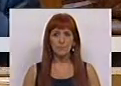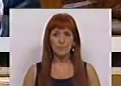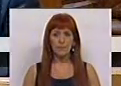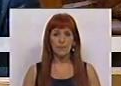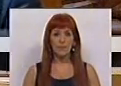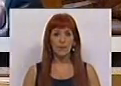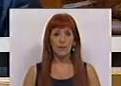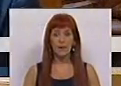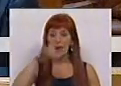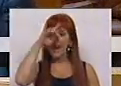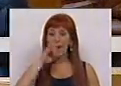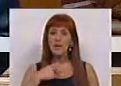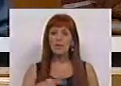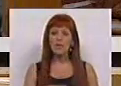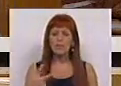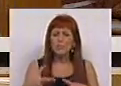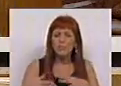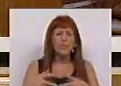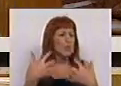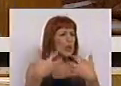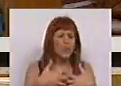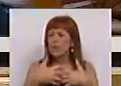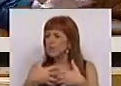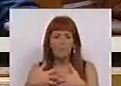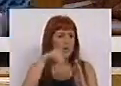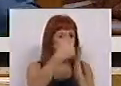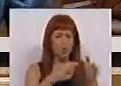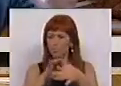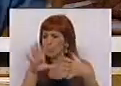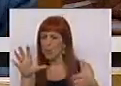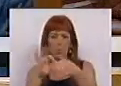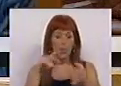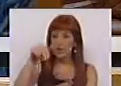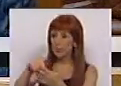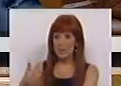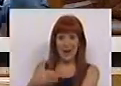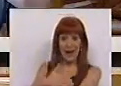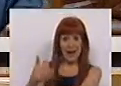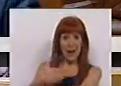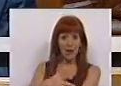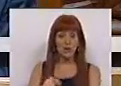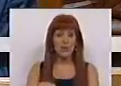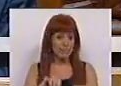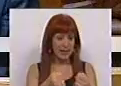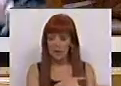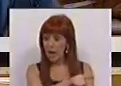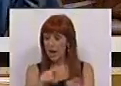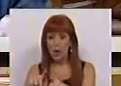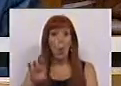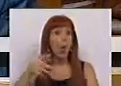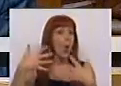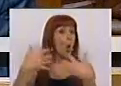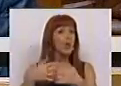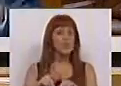A invocação de intermitentes dúvidas constitucionais, contraditórias com posições anteriores desses partidos ou